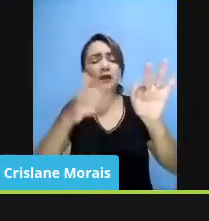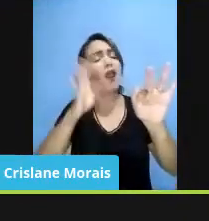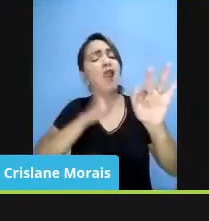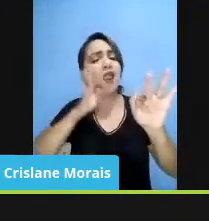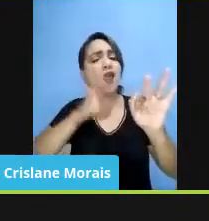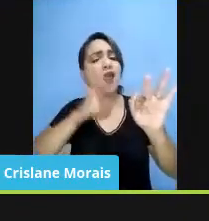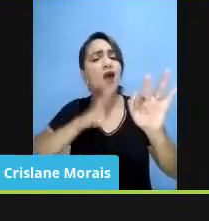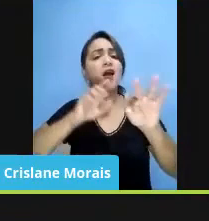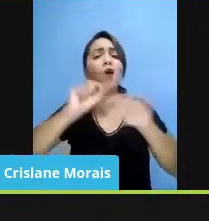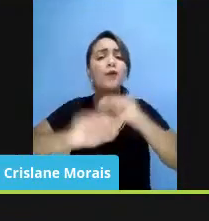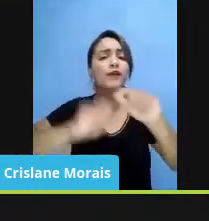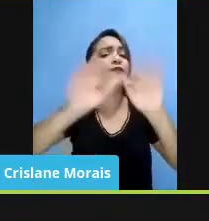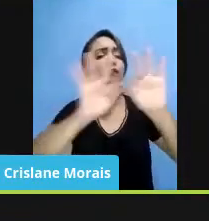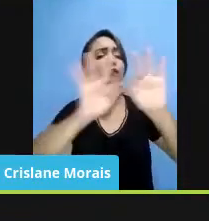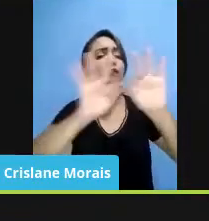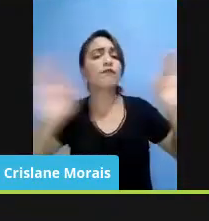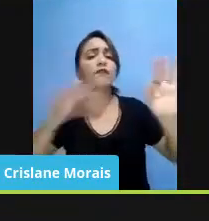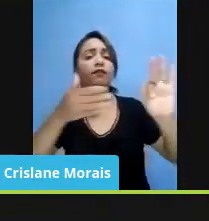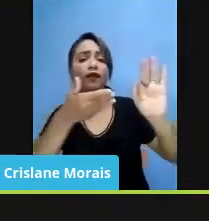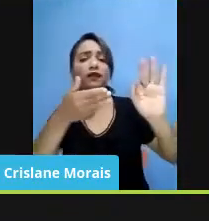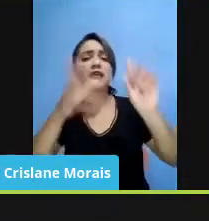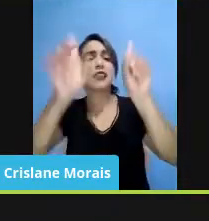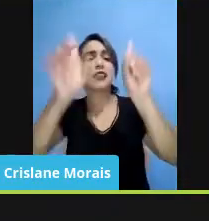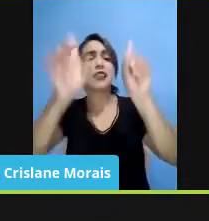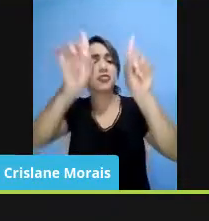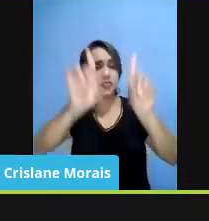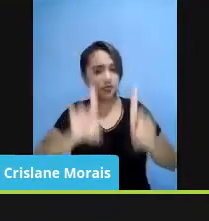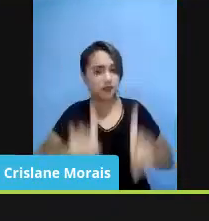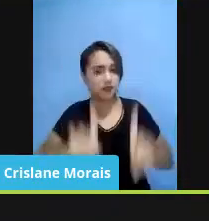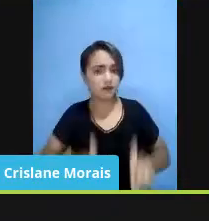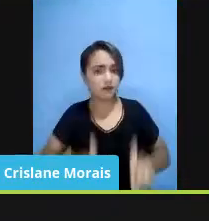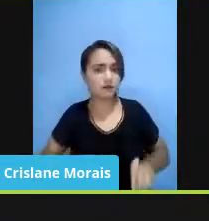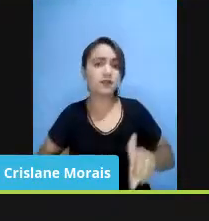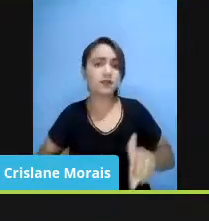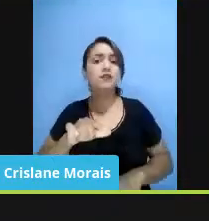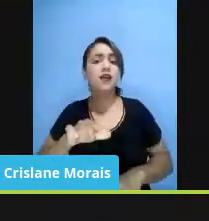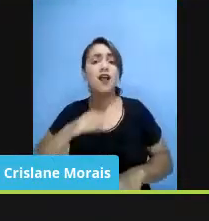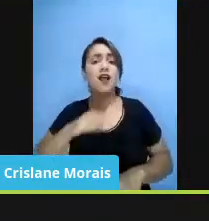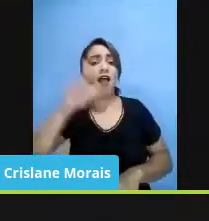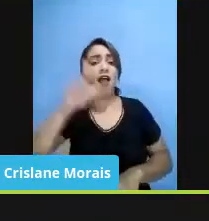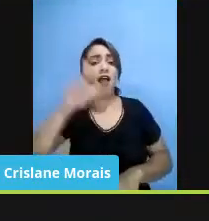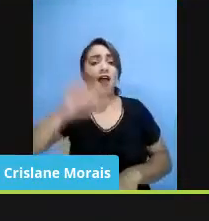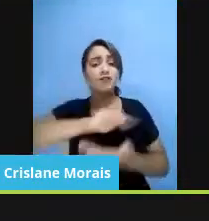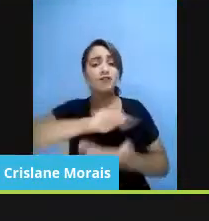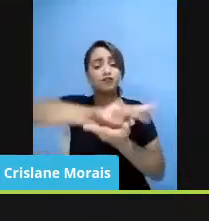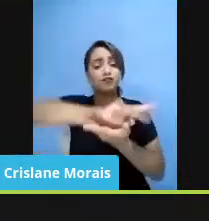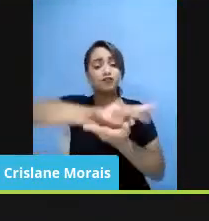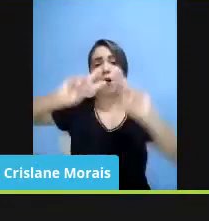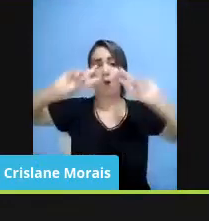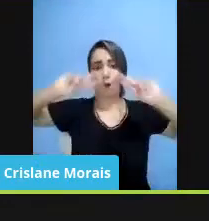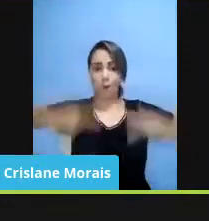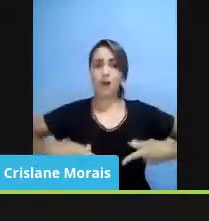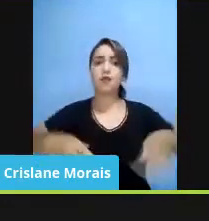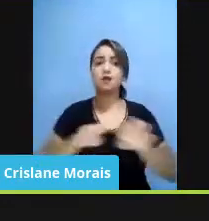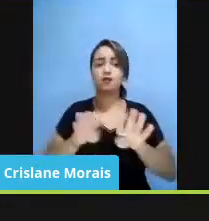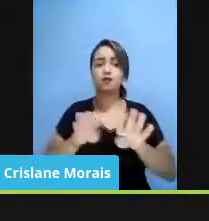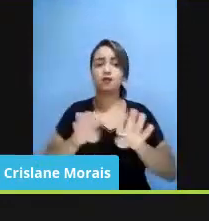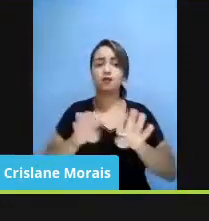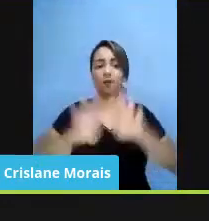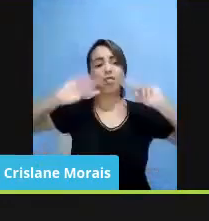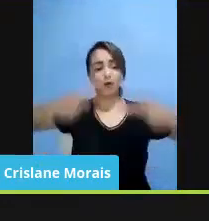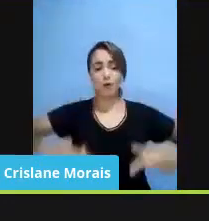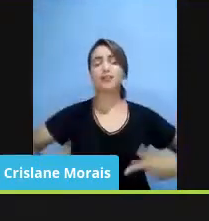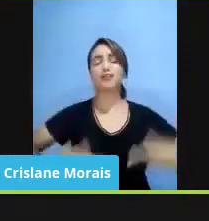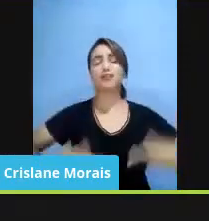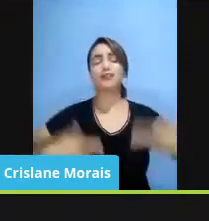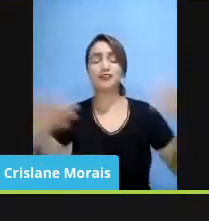a deficiência, ela faz parte da diversidade humana e da humanidade, e que a deficiência não